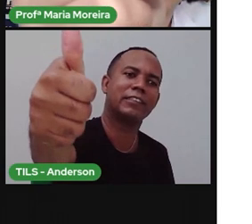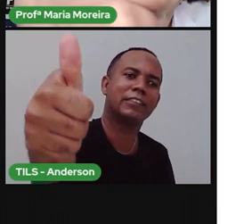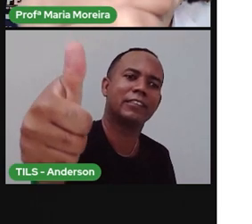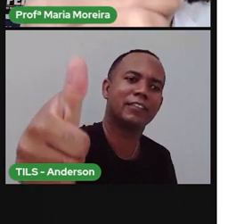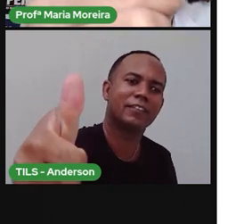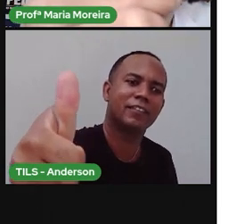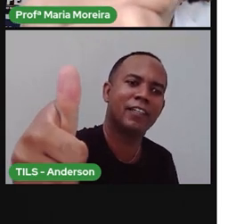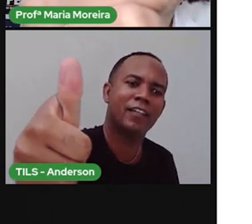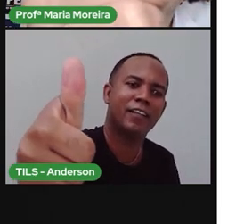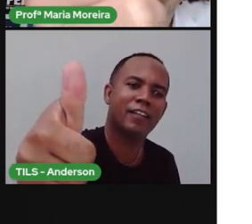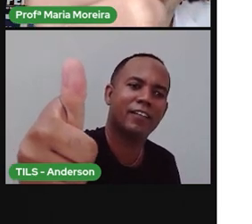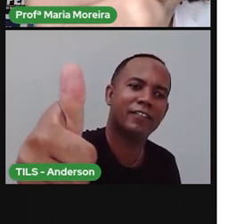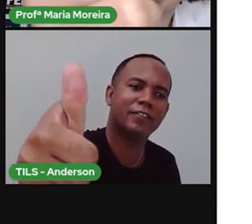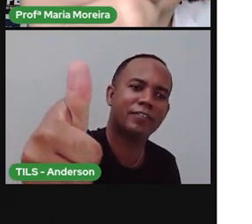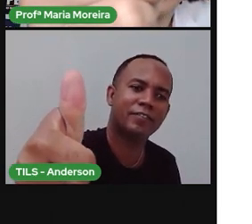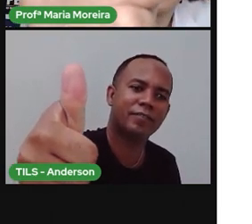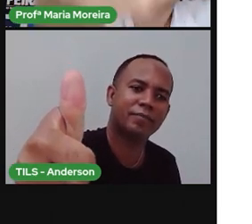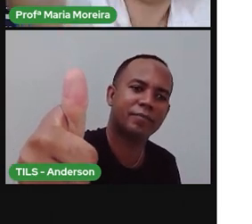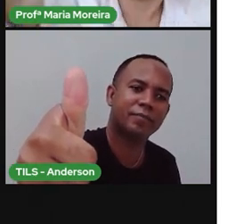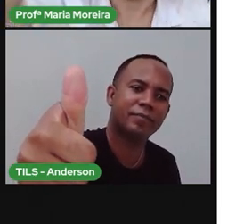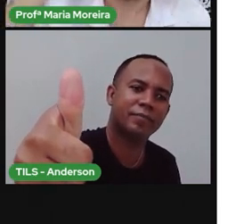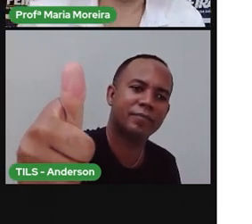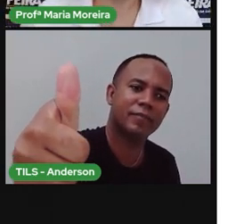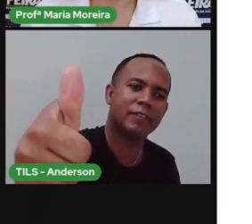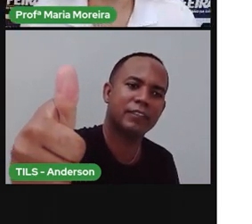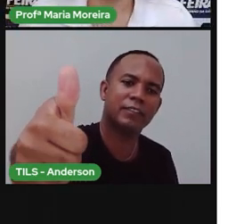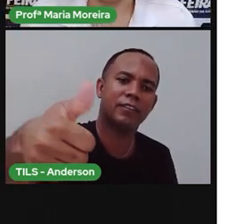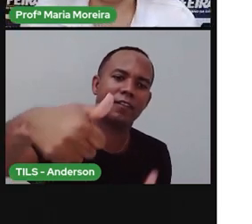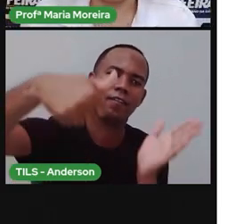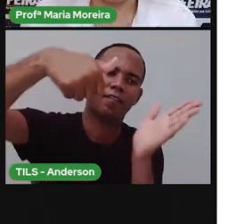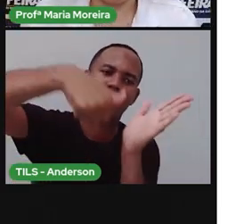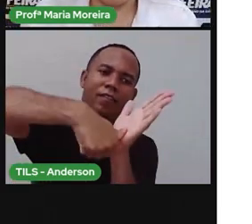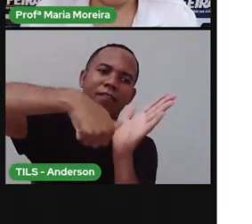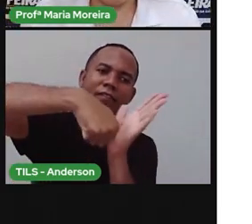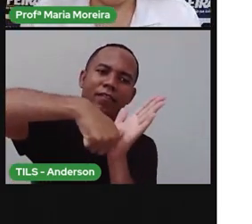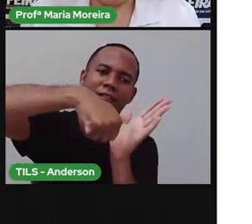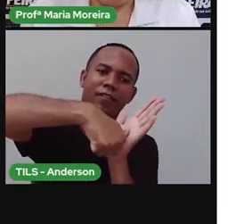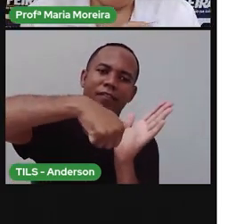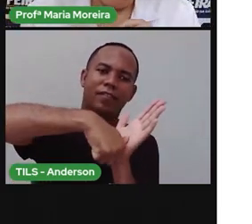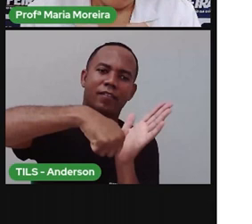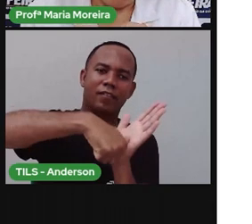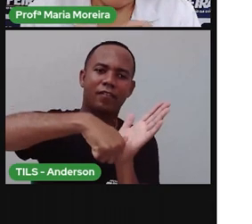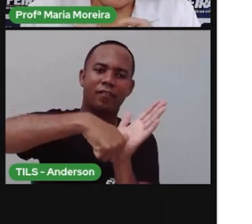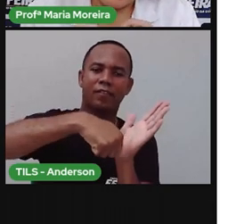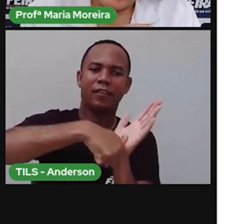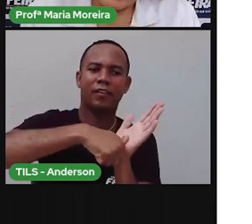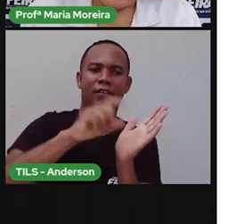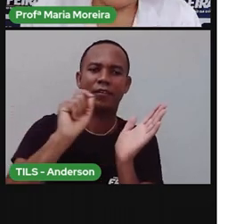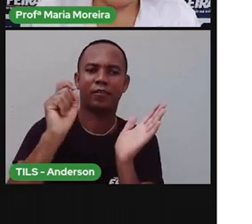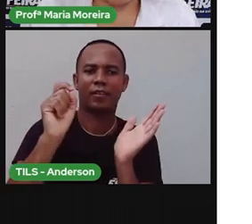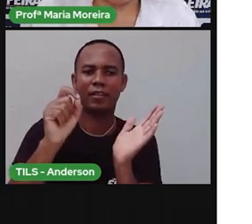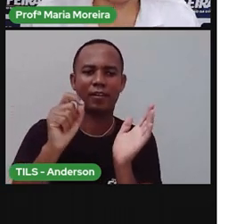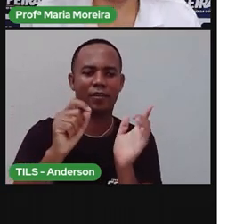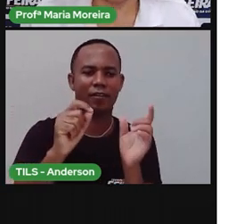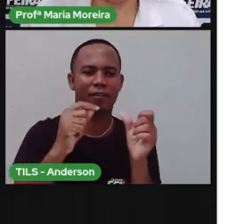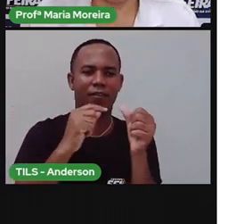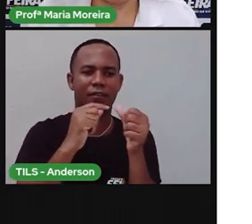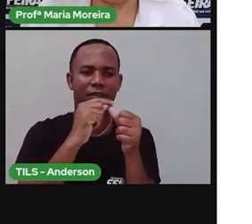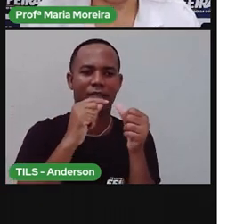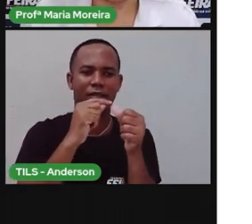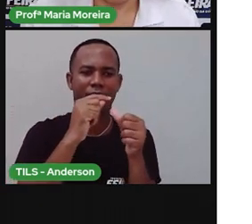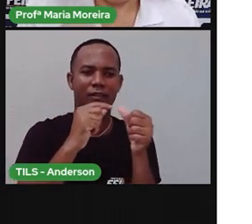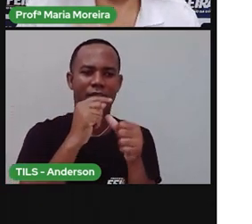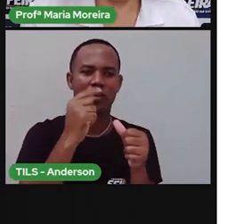olhar o seu dedinho aí, você vai ver o quê? Sinais. E esses sinais, na verdade, essas, tipo, essas linhazinhas, elas são